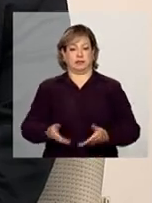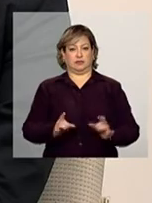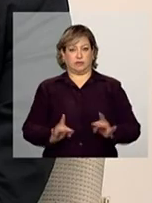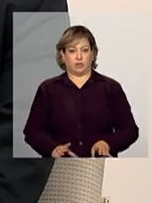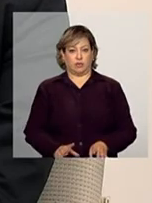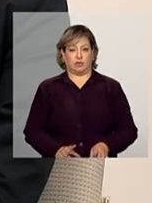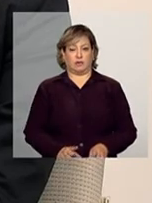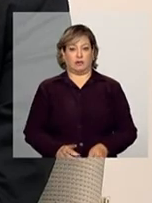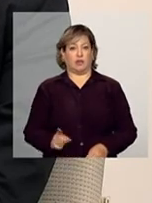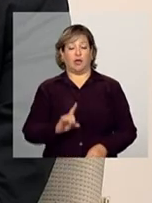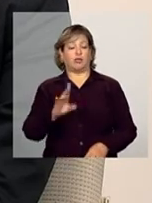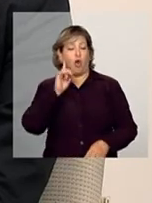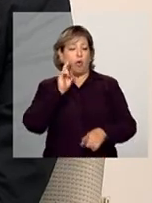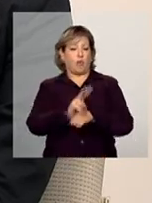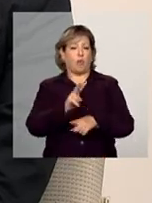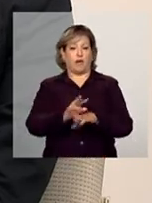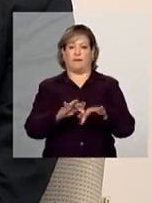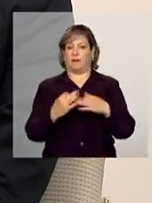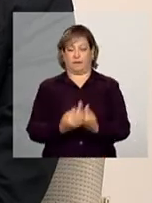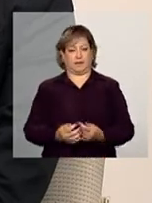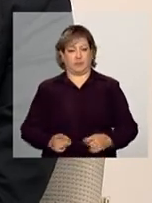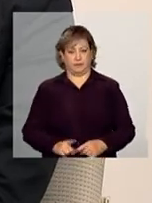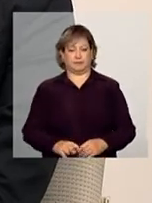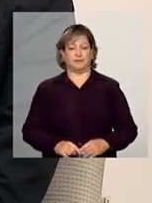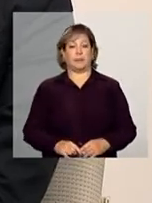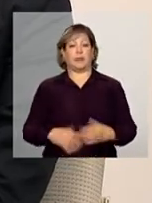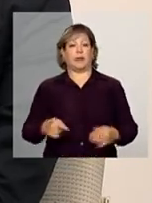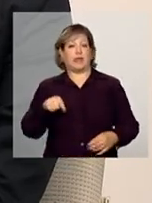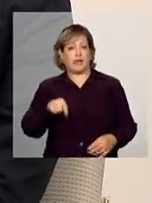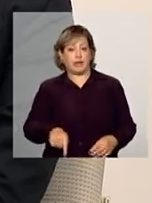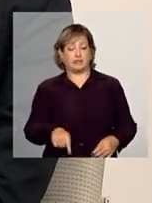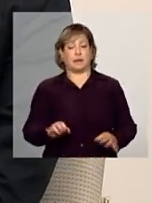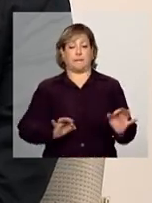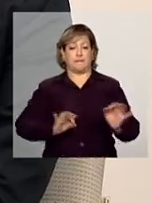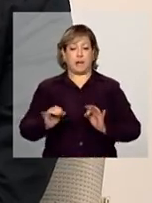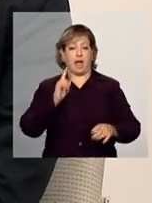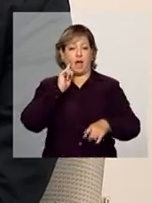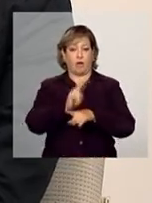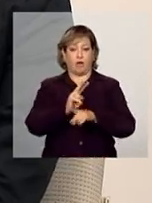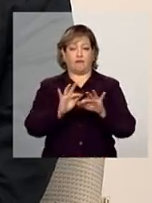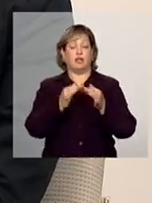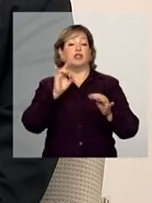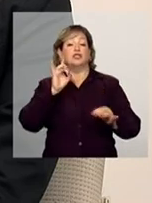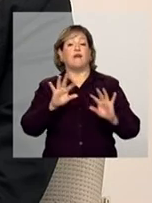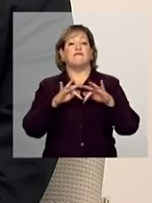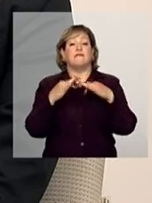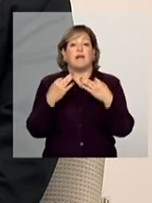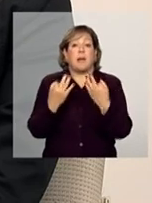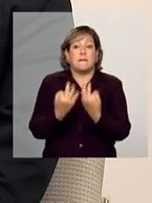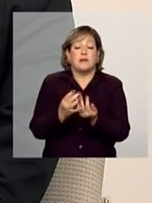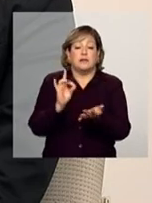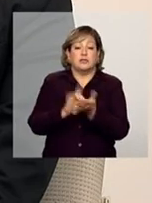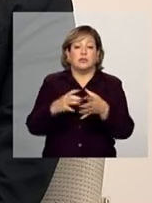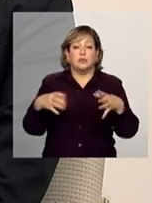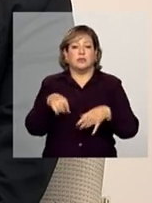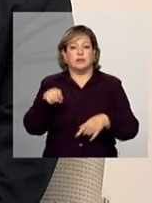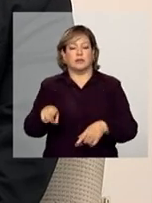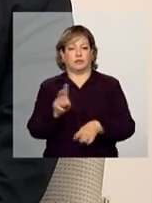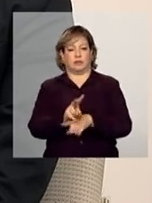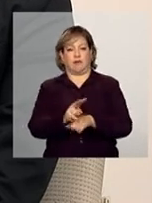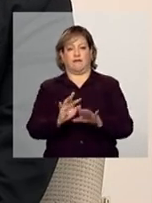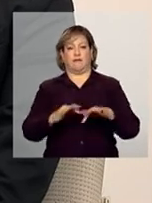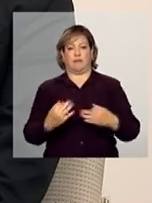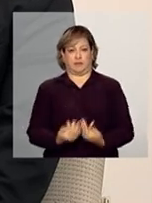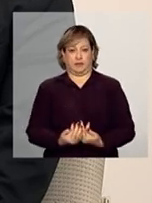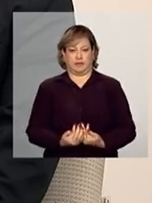necessariamente em acompanhamento familiar. Então, esse plano de acompanhamento só para as famílias, realmente em acompanhamento familiar. Muitas dessas